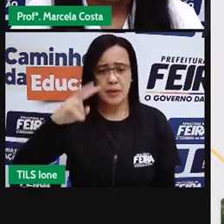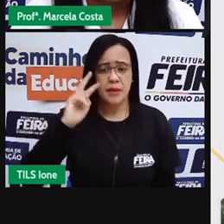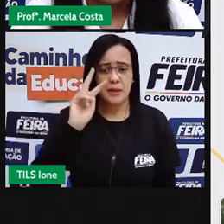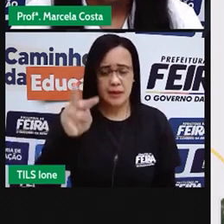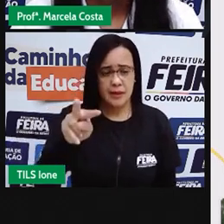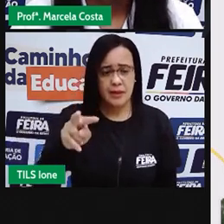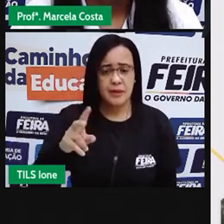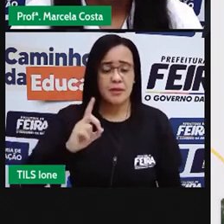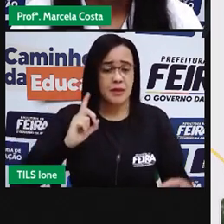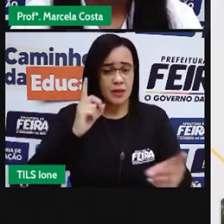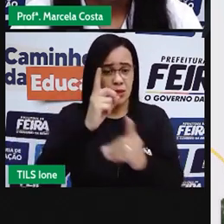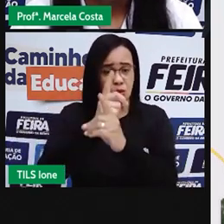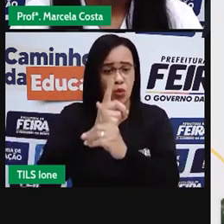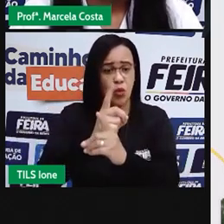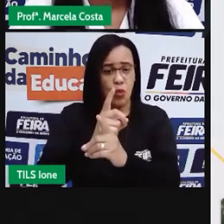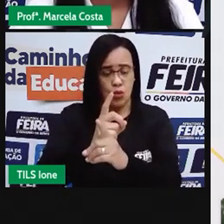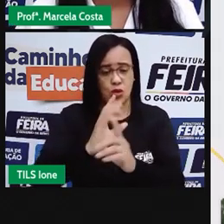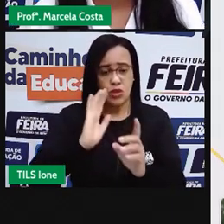se localizar?